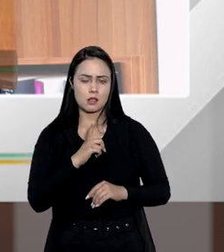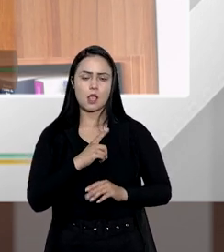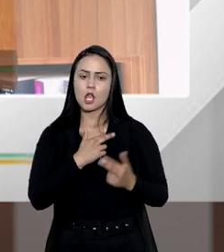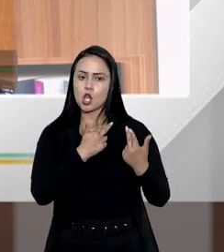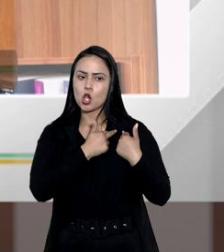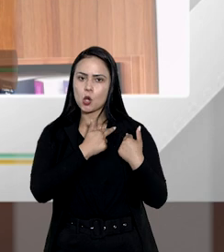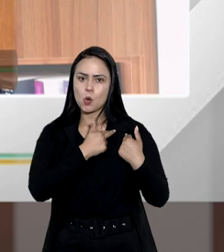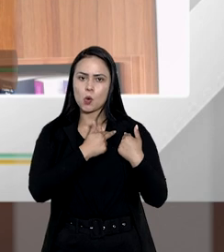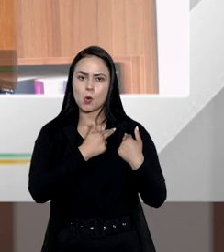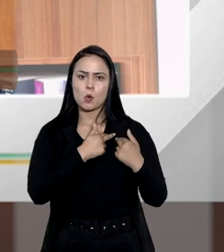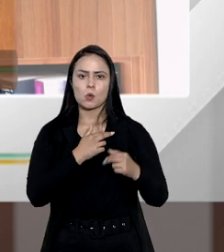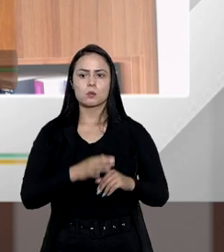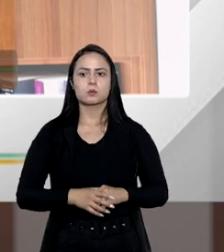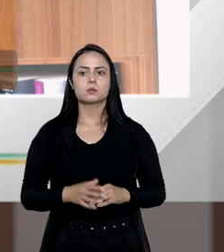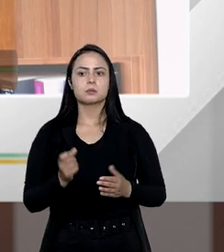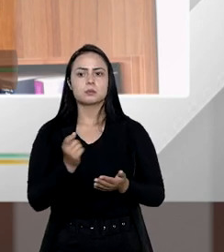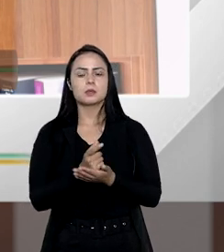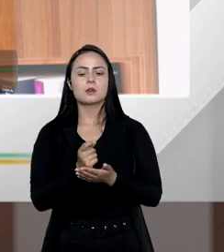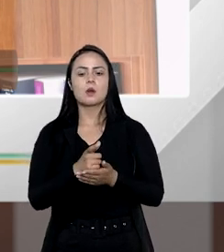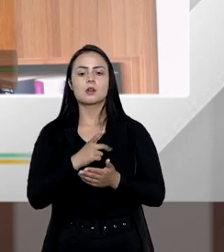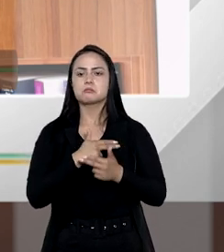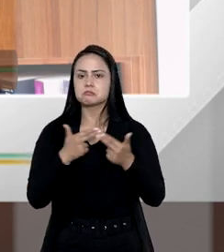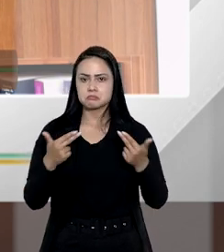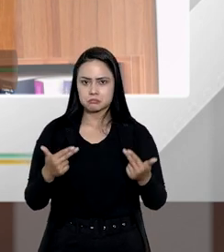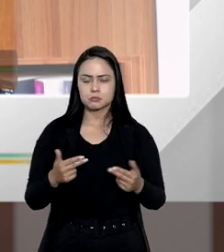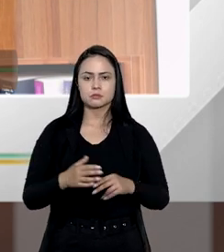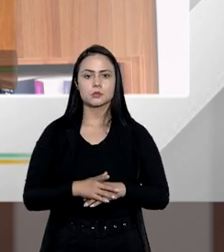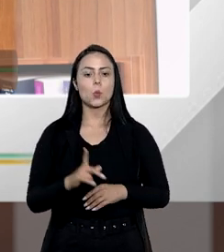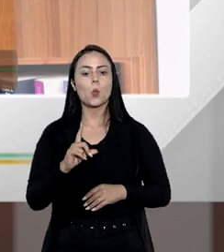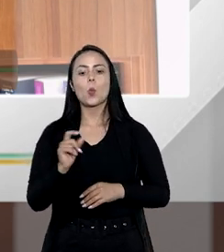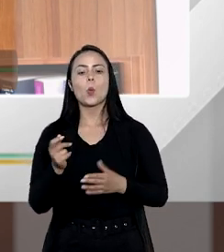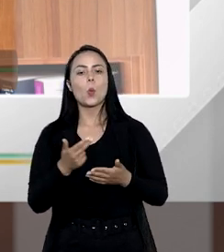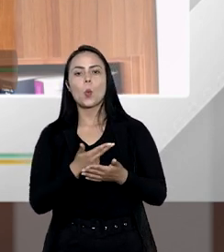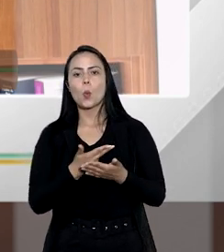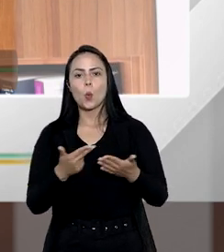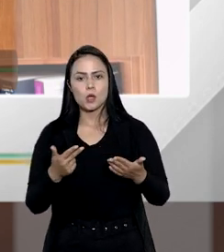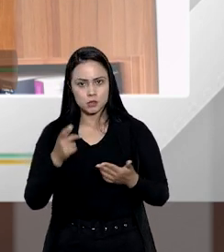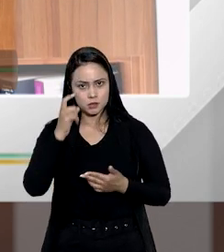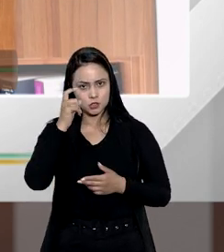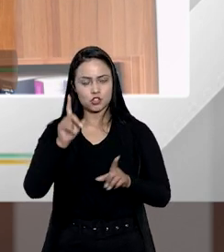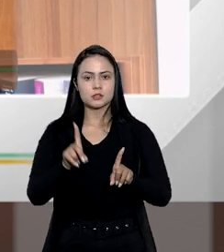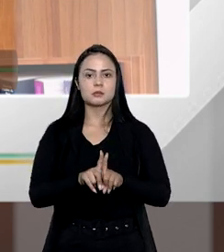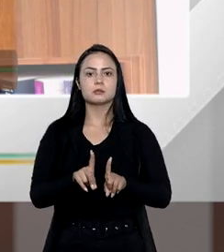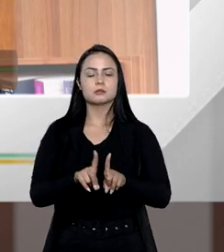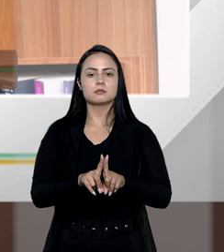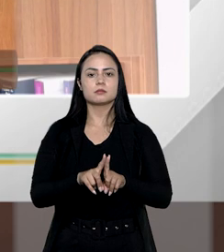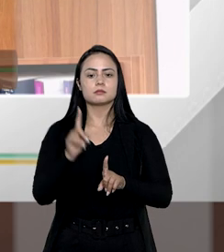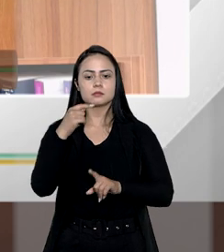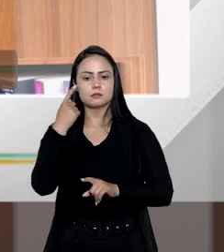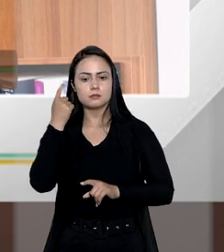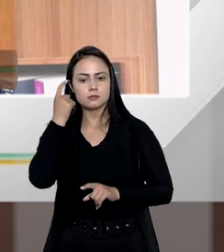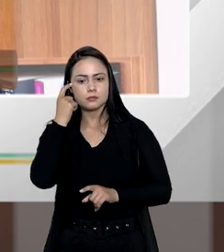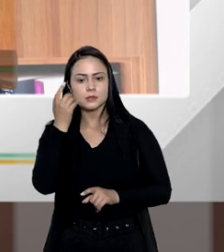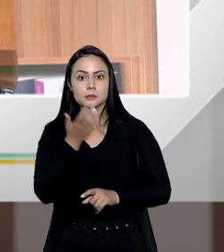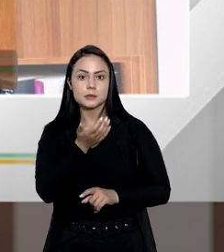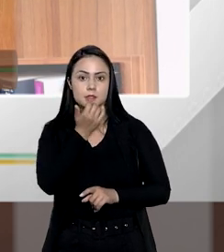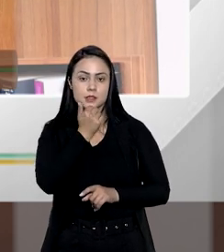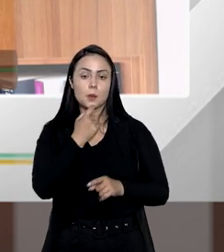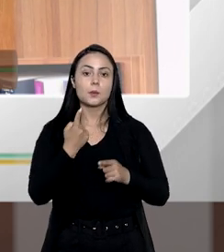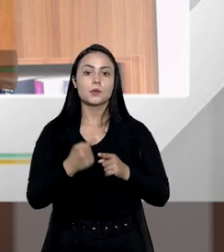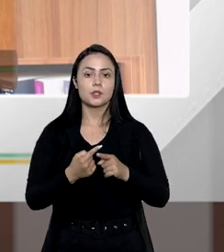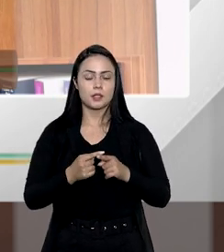a responsabilidade de arcar com essas despesas outra situação muito interessante da gente pensar é a limitação